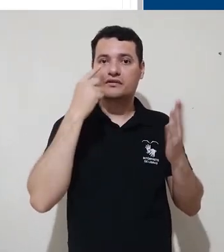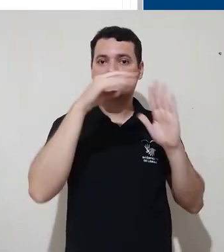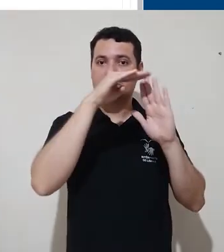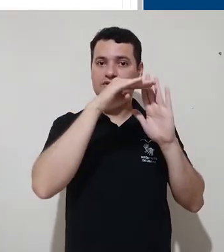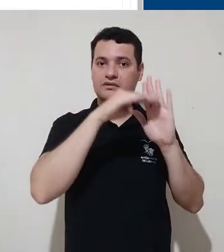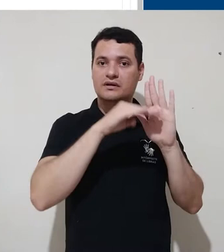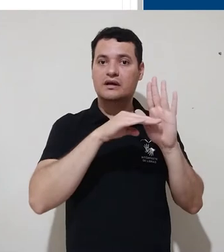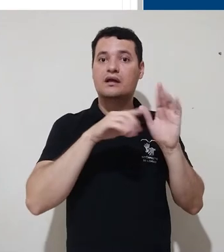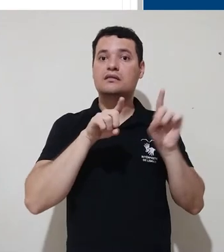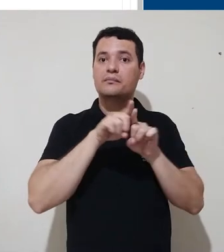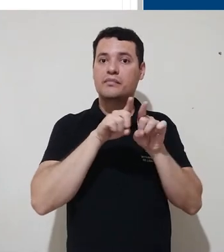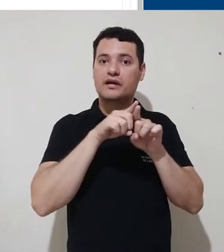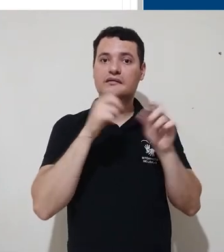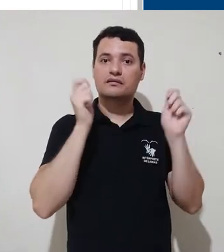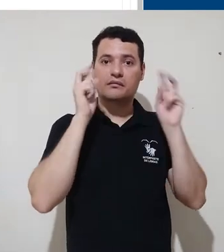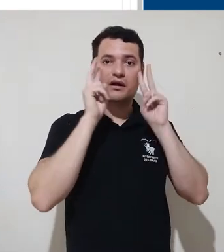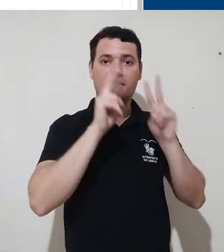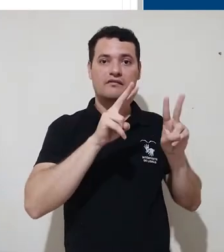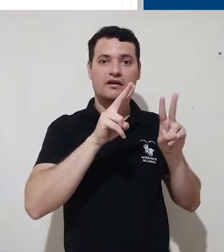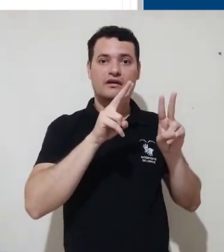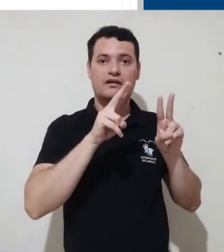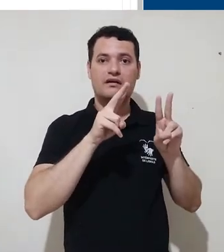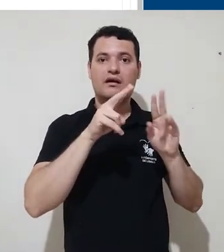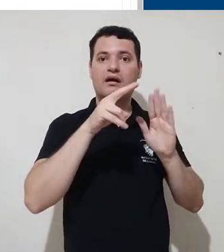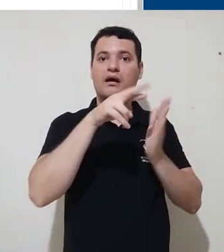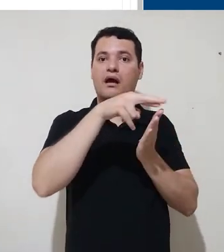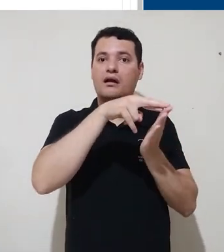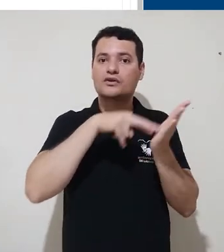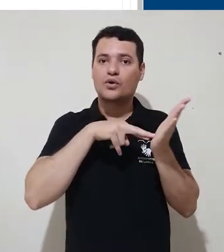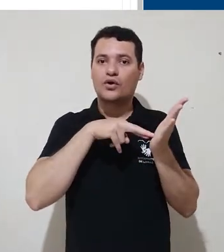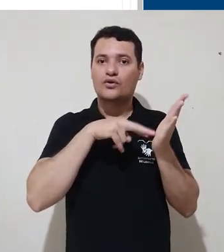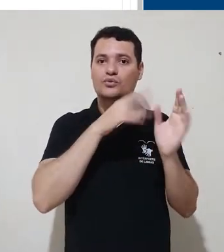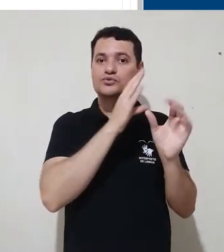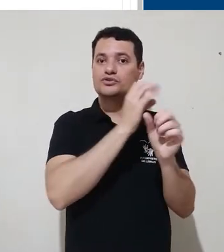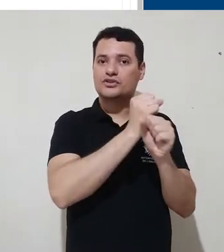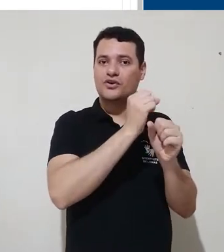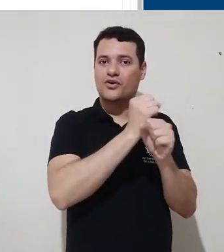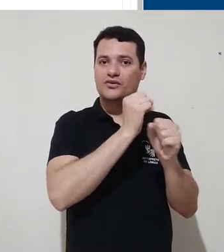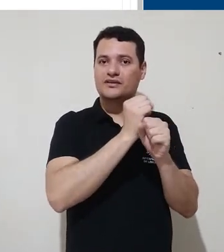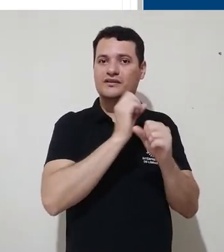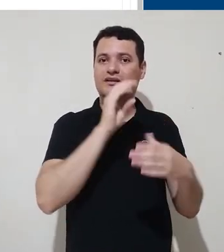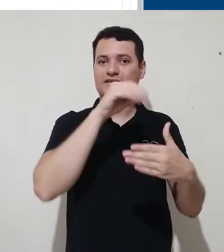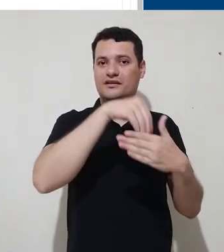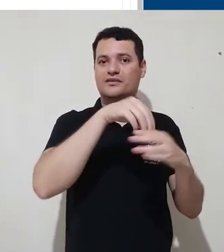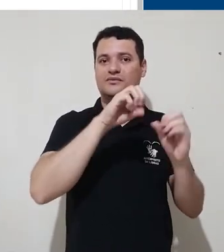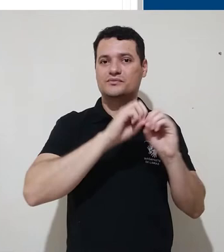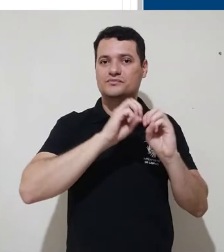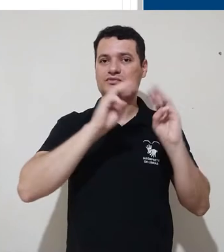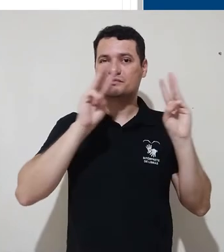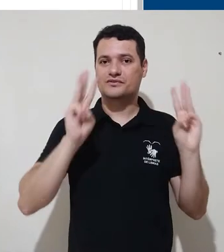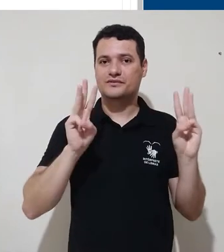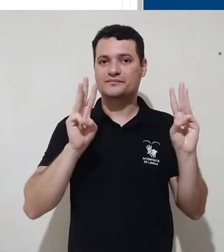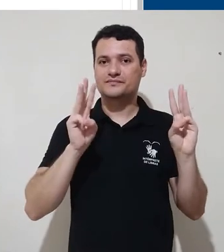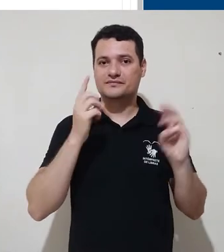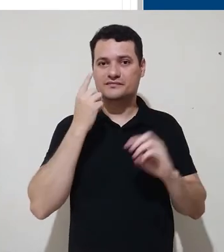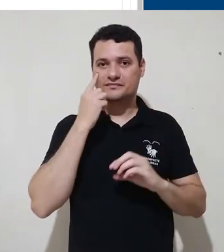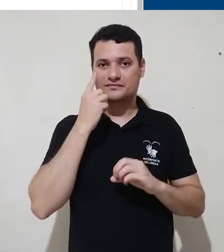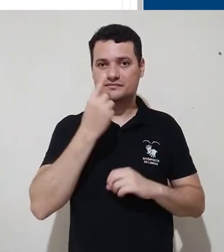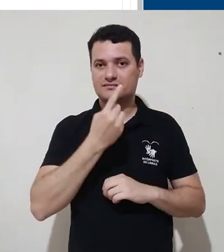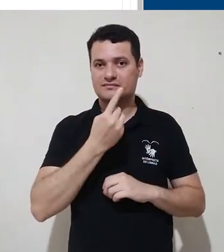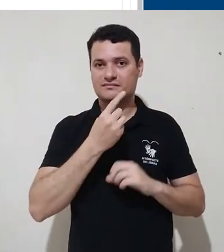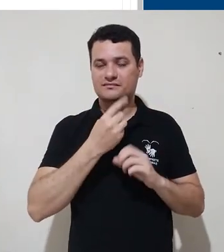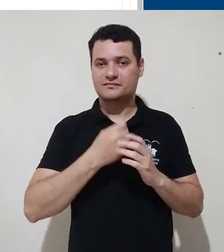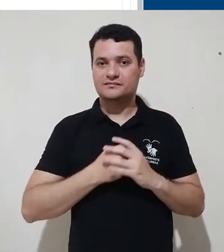site e ter acesso a alguns relatórios, por exemplo, um relatório geral de notas dentro da plataforma para este